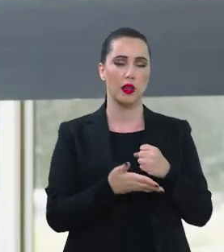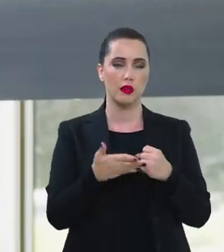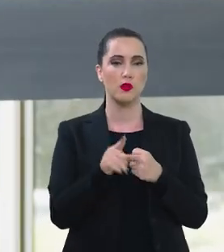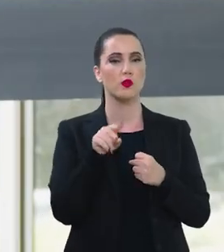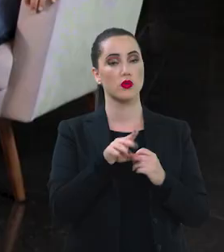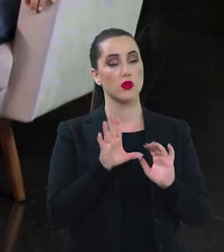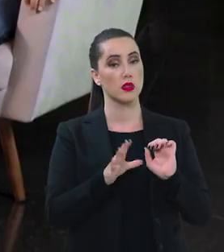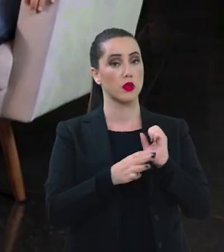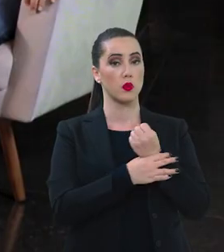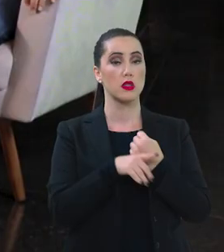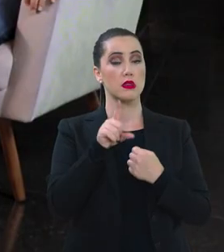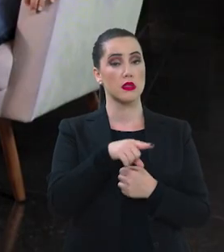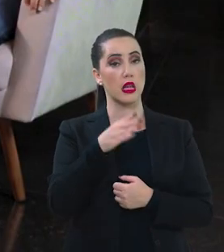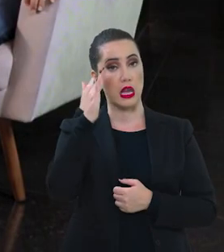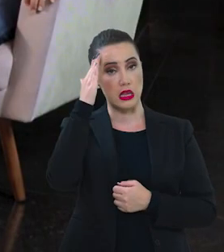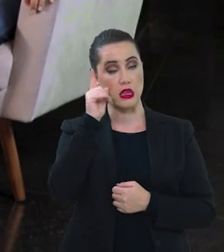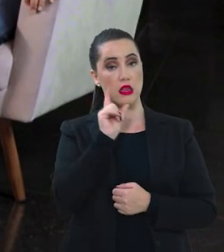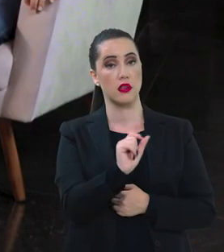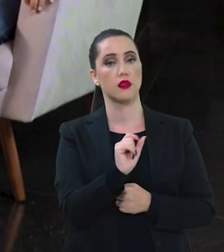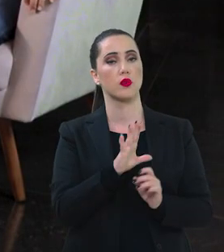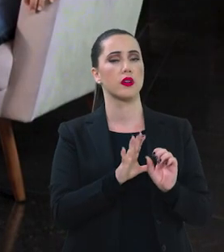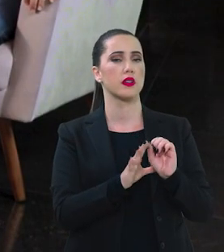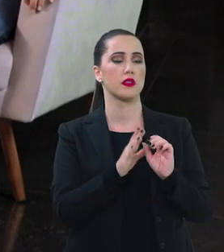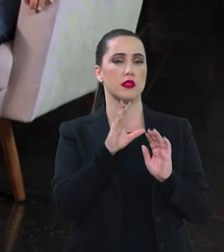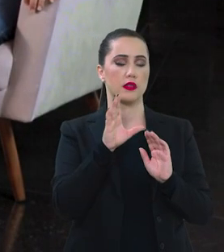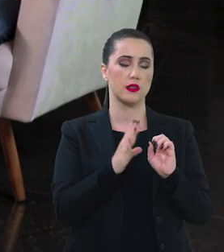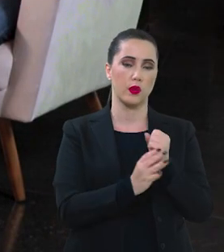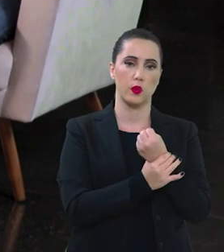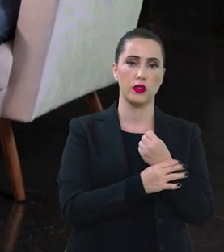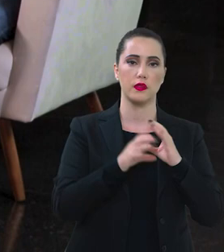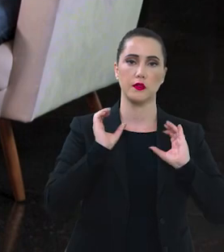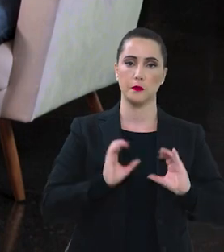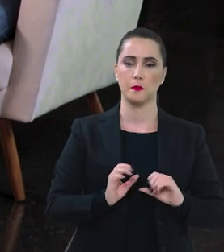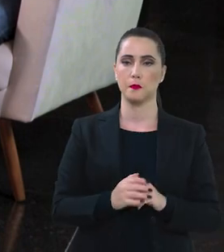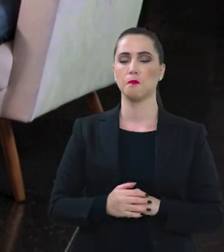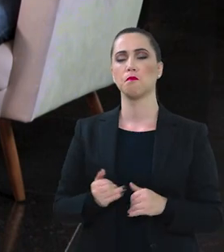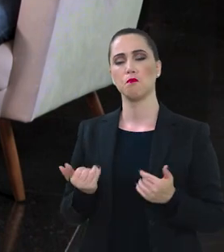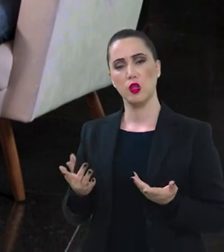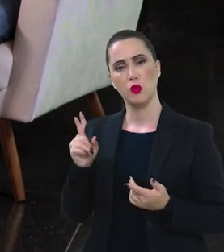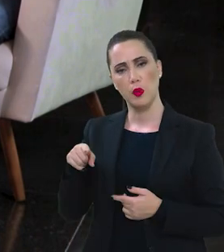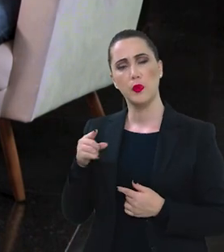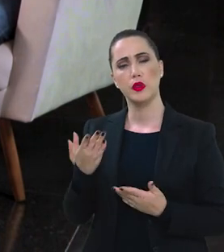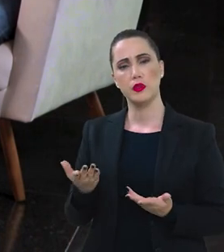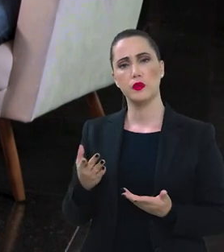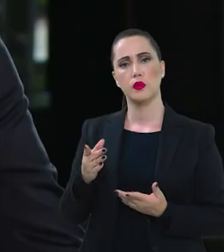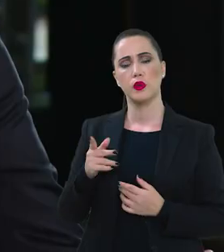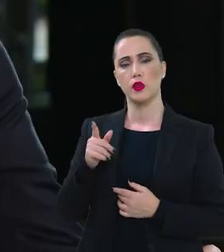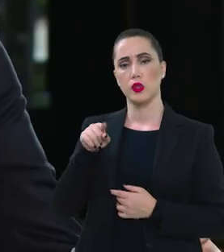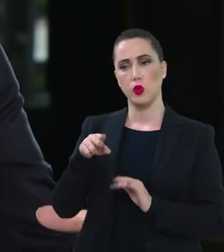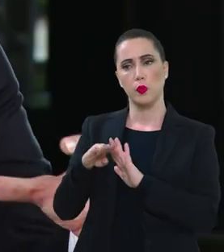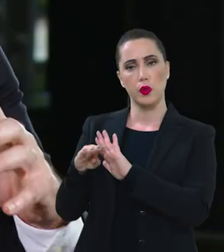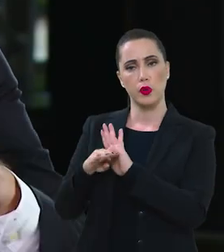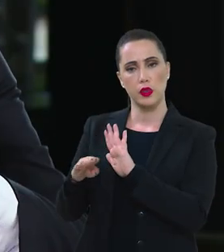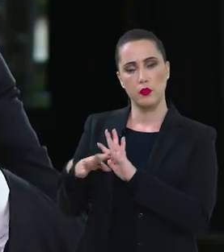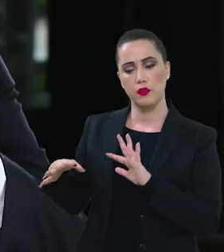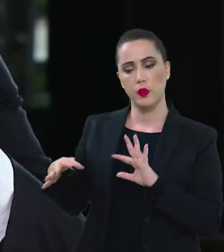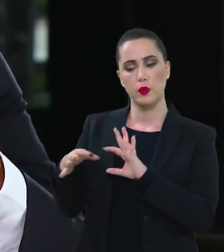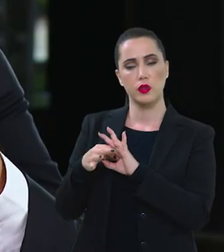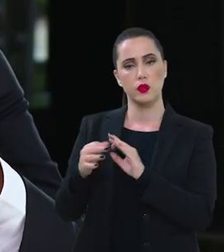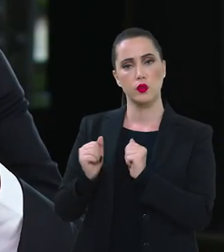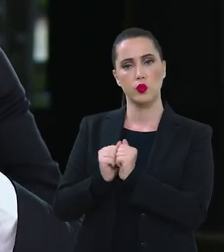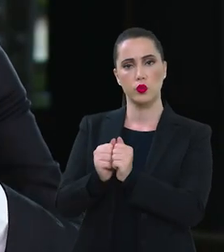segurança pública. Isso é entender a segurança com a cidadania. É por isso que o Pronace vai ter, então, essa